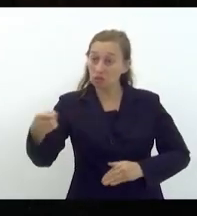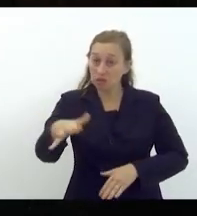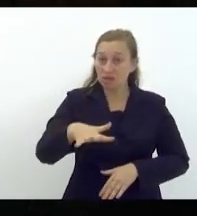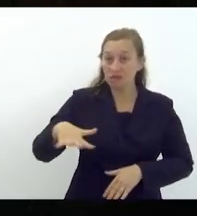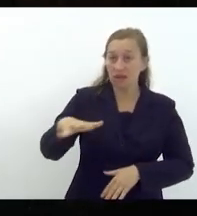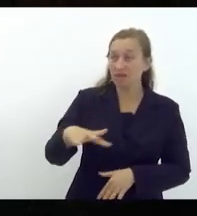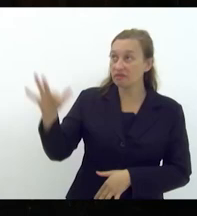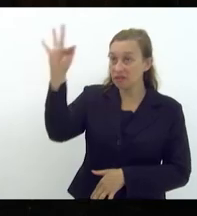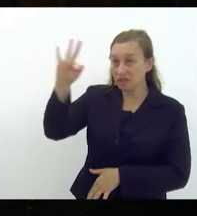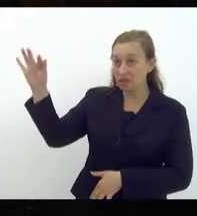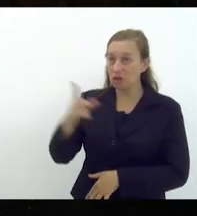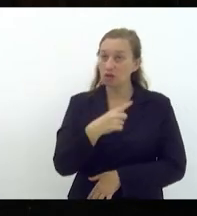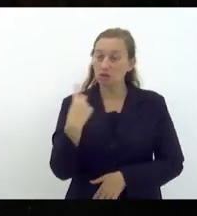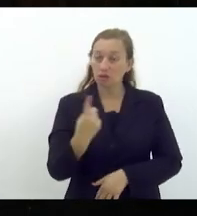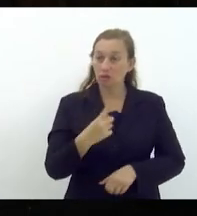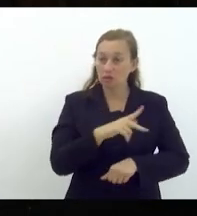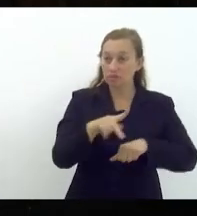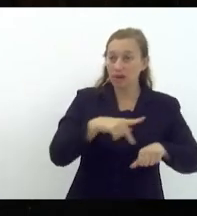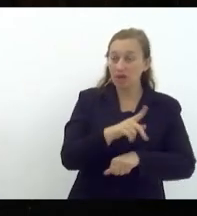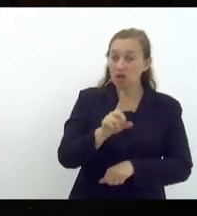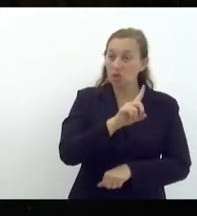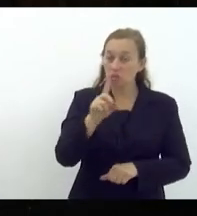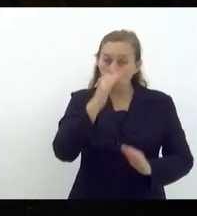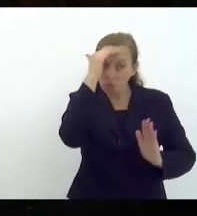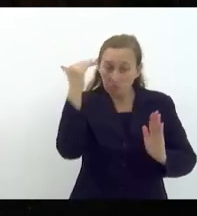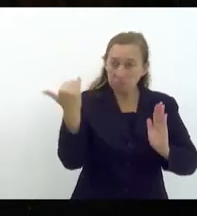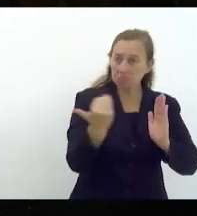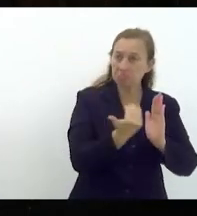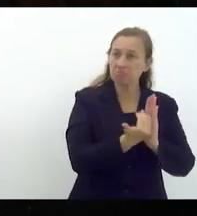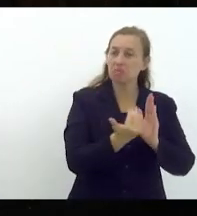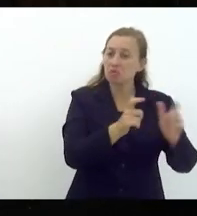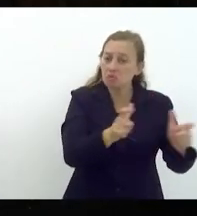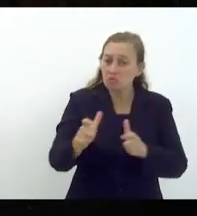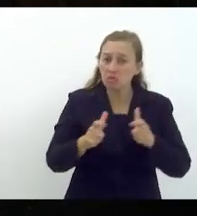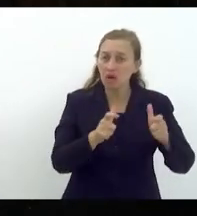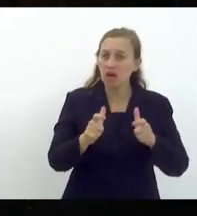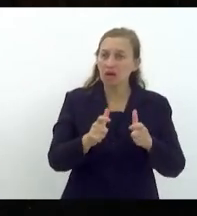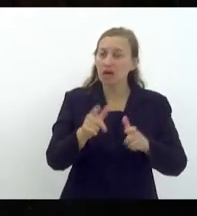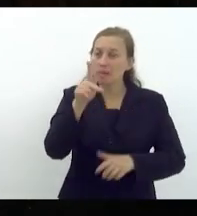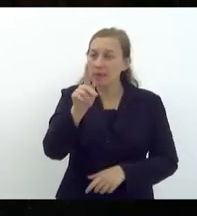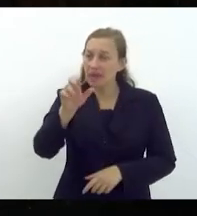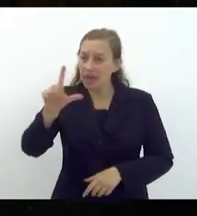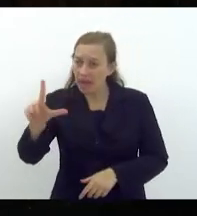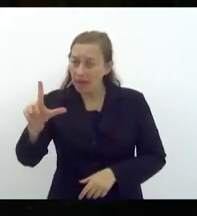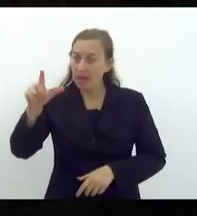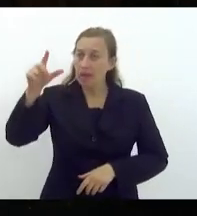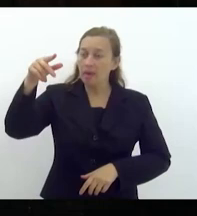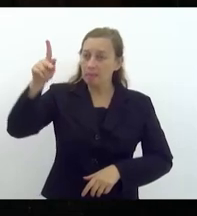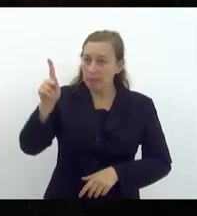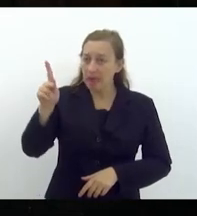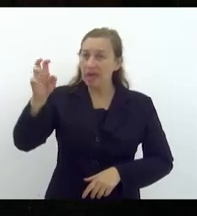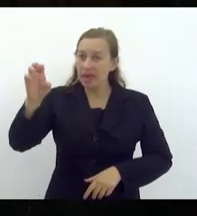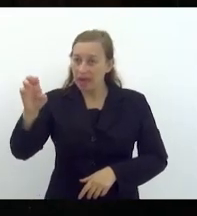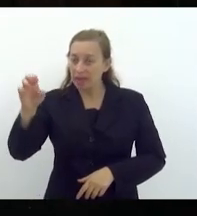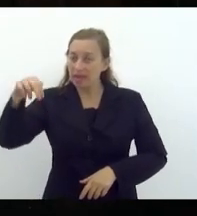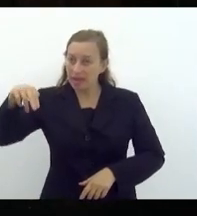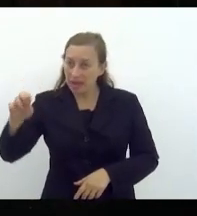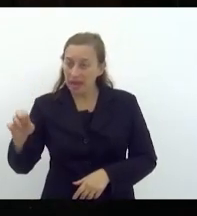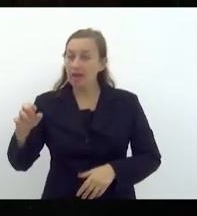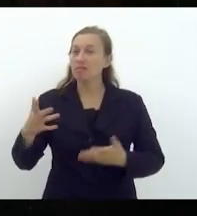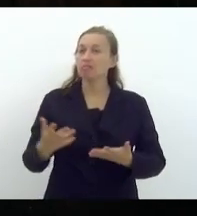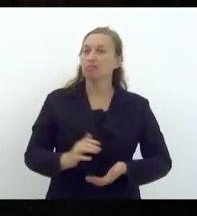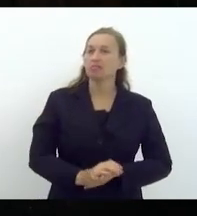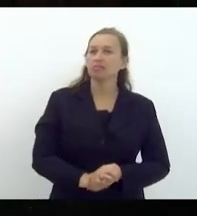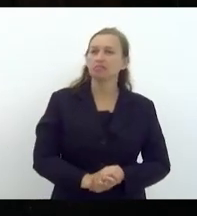federativas do nosso país. O não cumprimento dos requisitos estabelecidos no PEPNF ocasionará